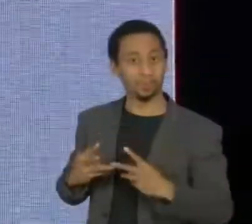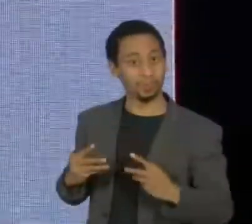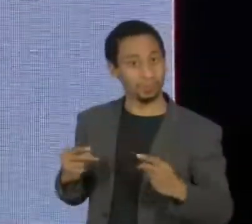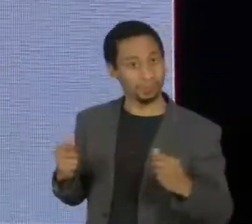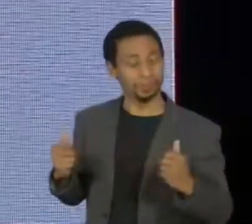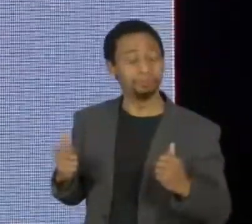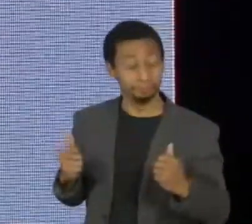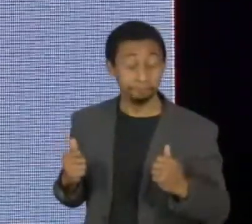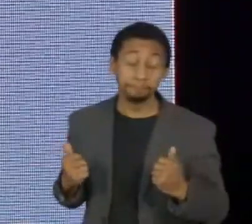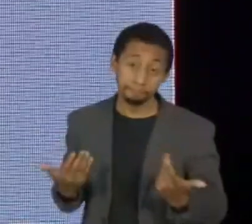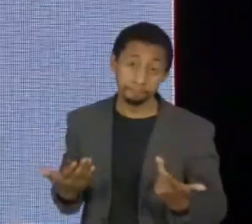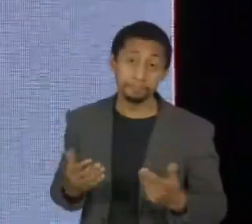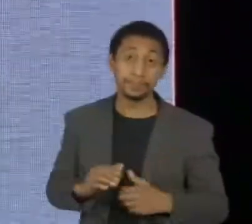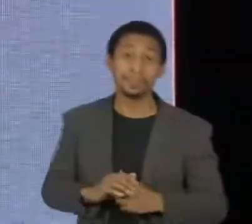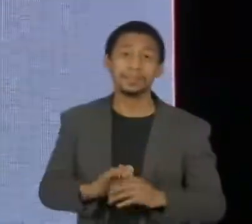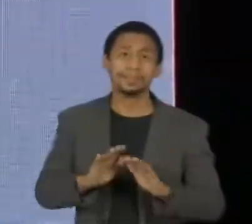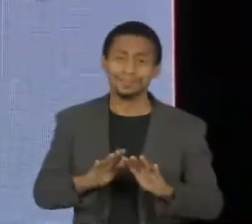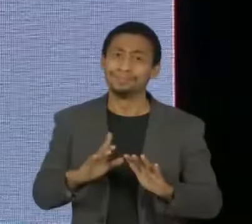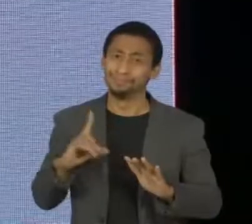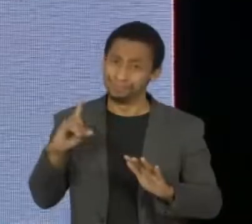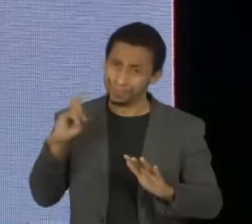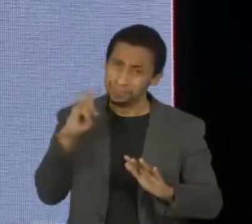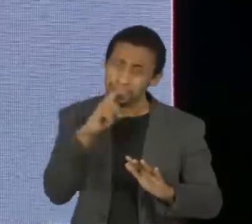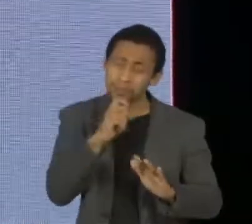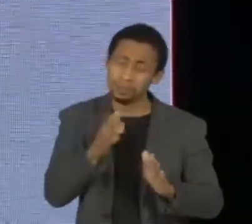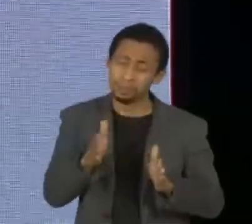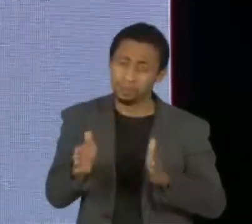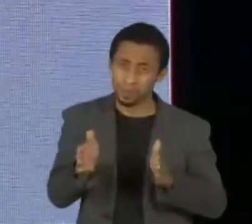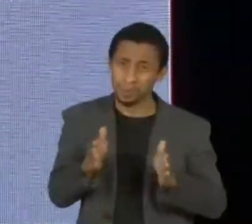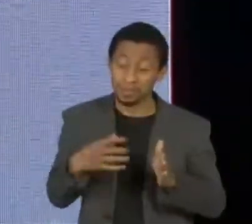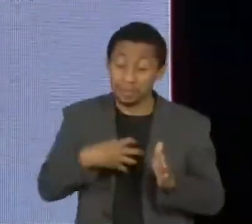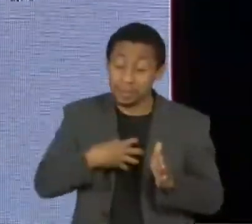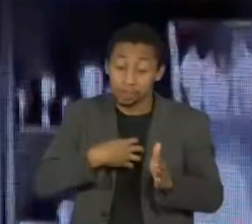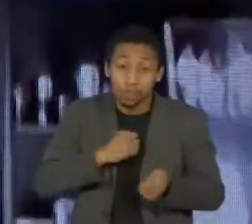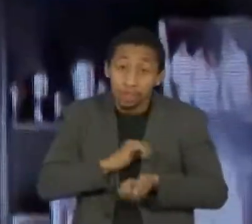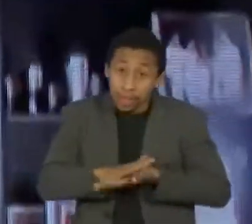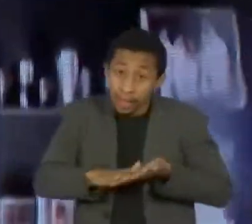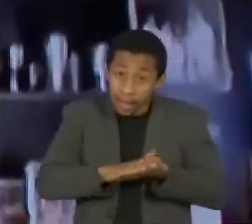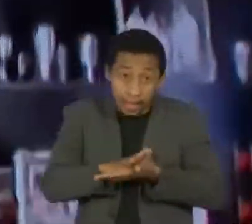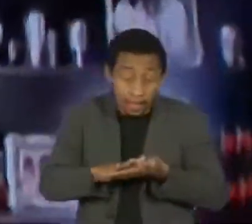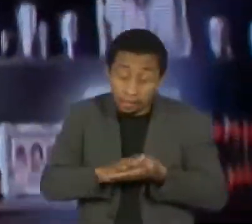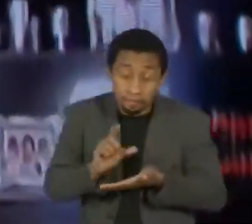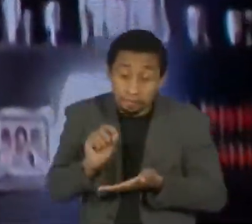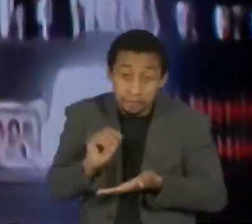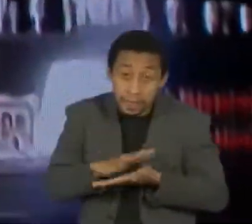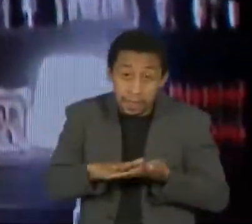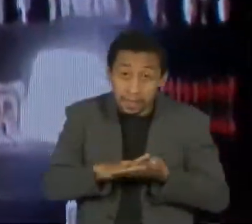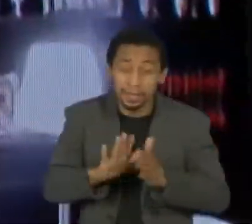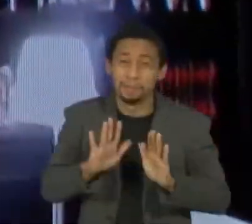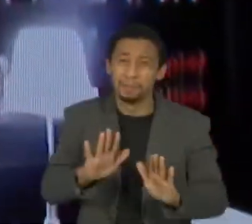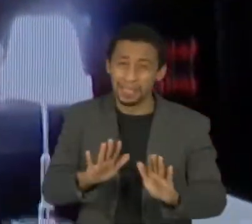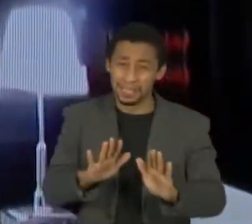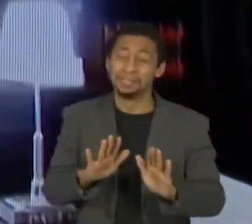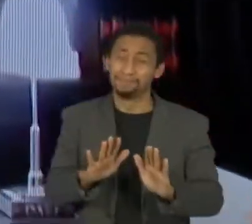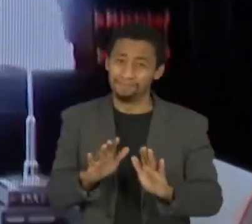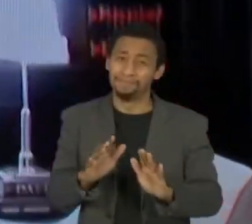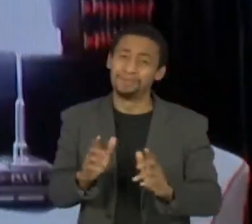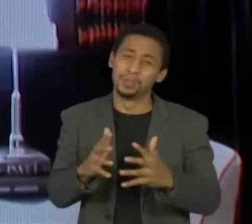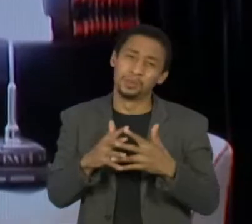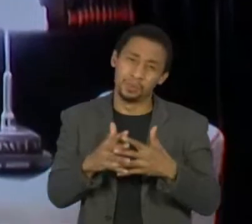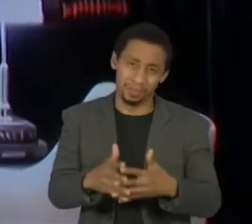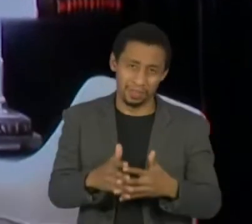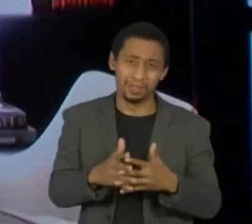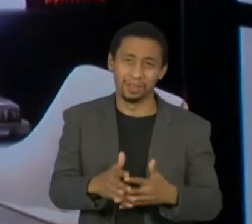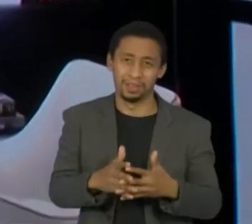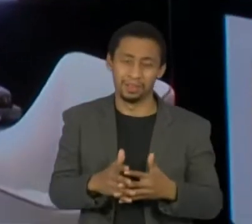experiência difícil, ainda que de forma assintomática, mas muito rude. Não é